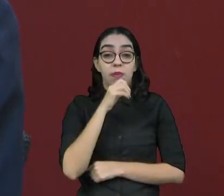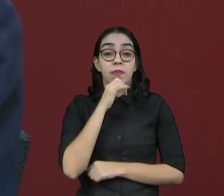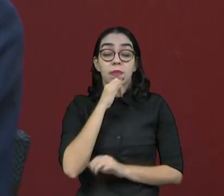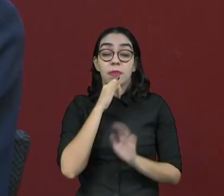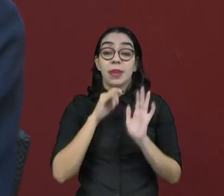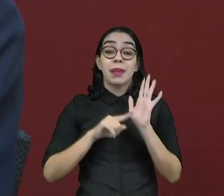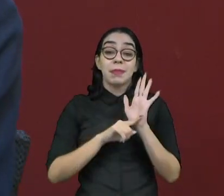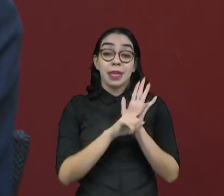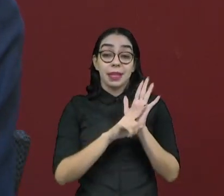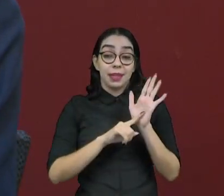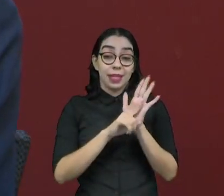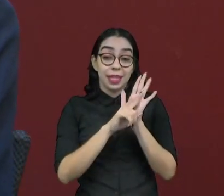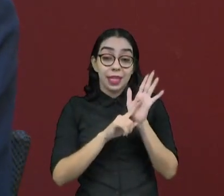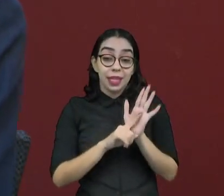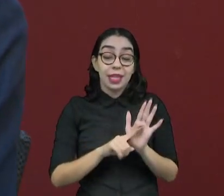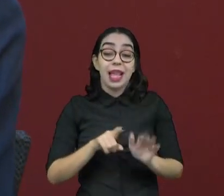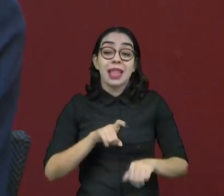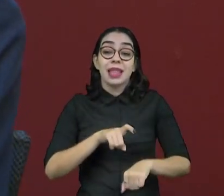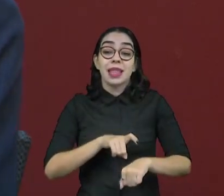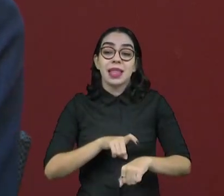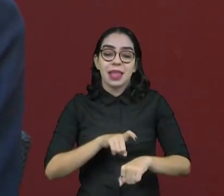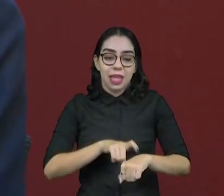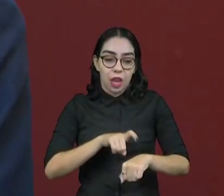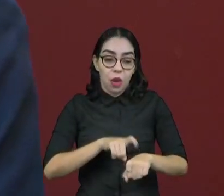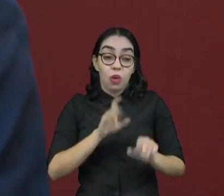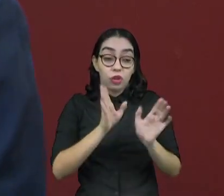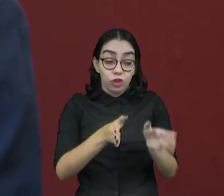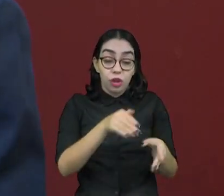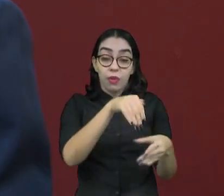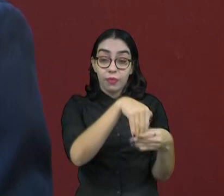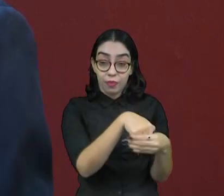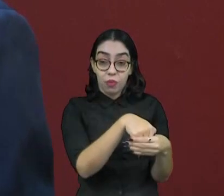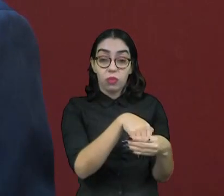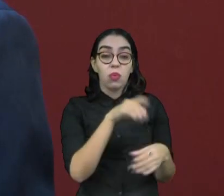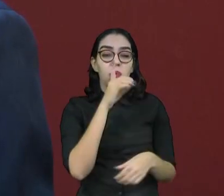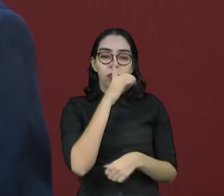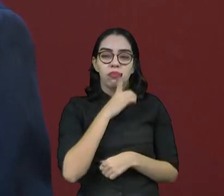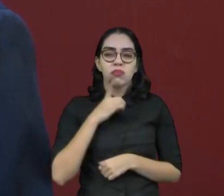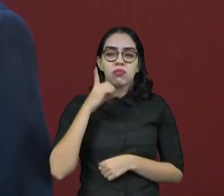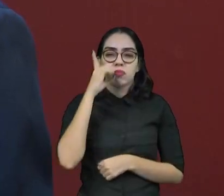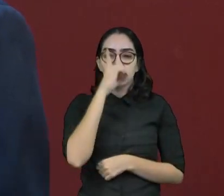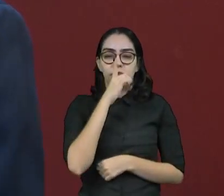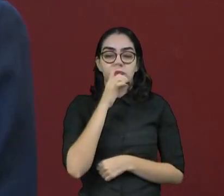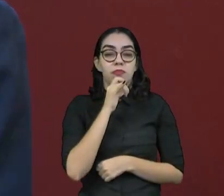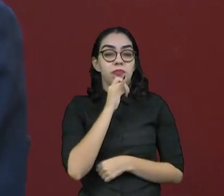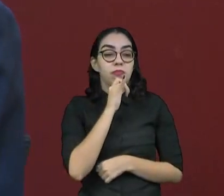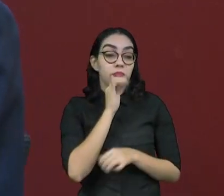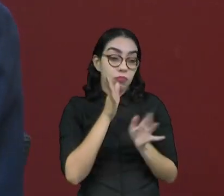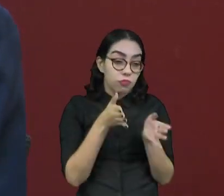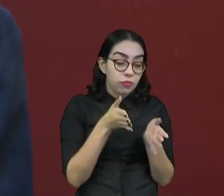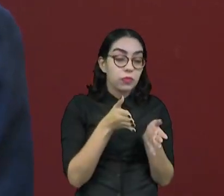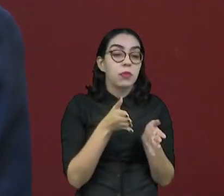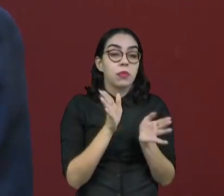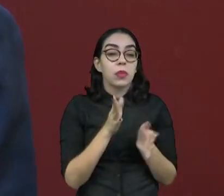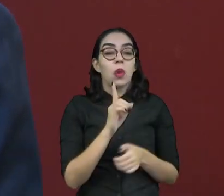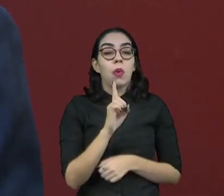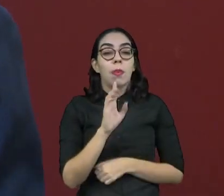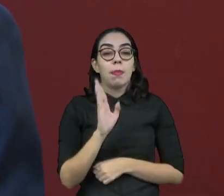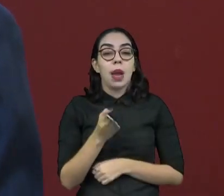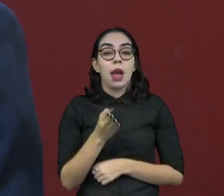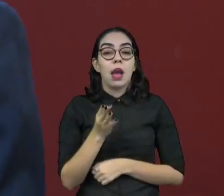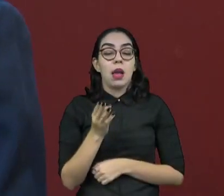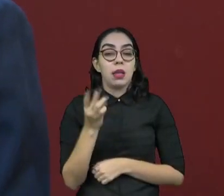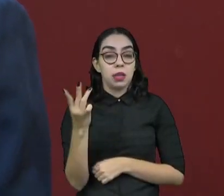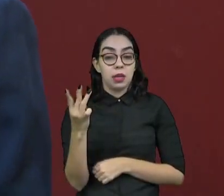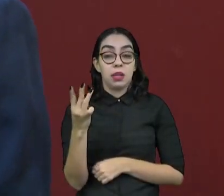boca diurna, que é aquela pesquisa com o eleitor que já votou no dia da eleição. Por exemplo, nessa última eleição, nós tivemos cerca de um terço dos eleitores aqui